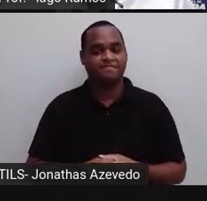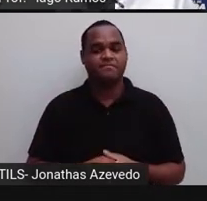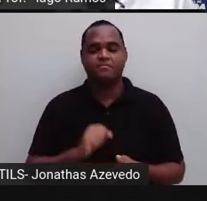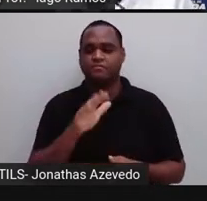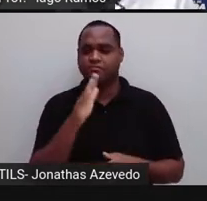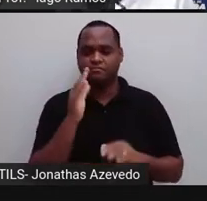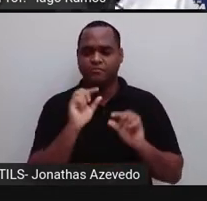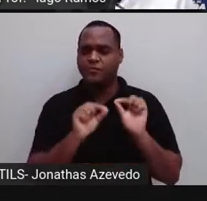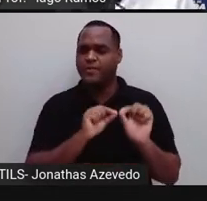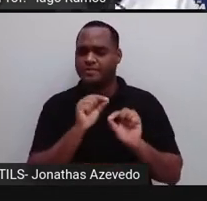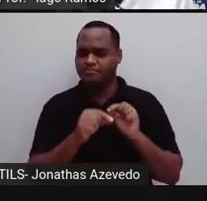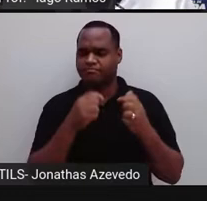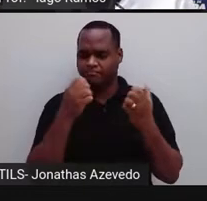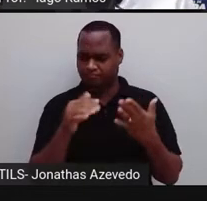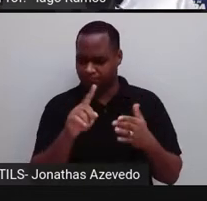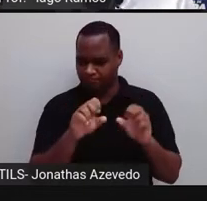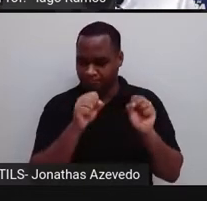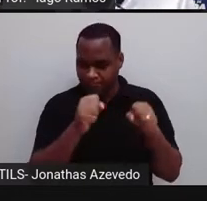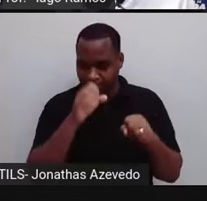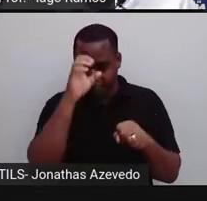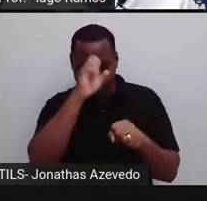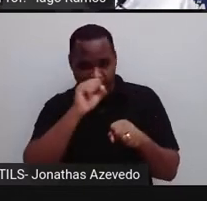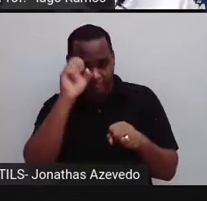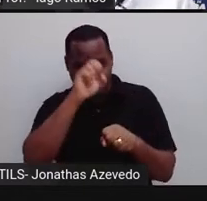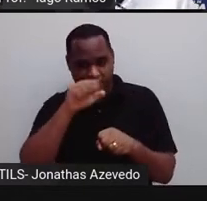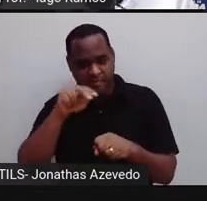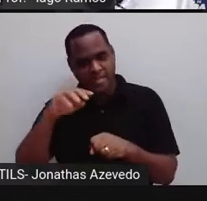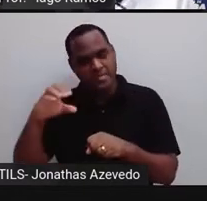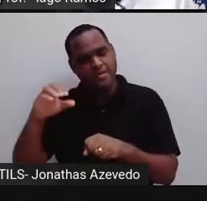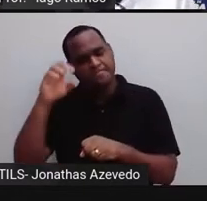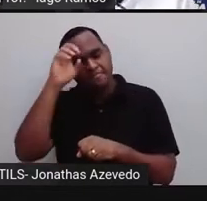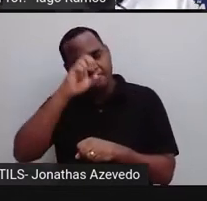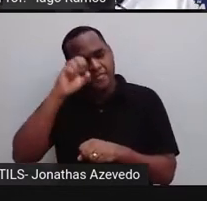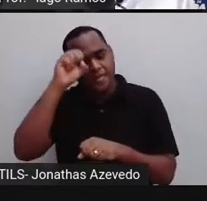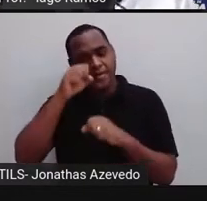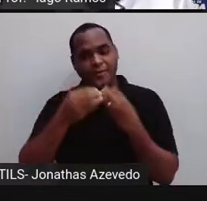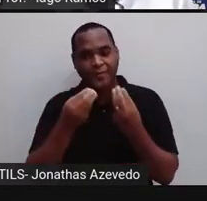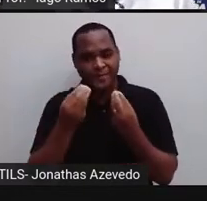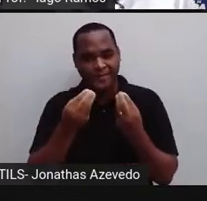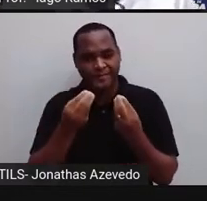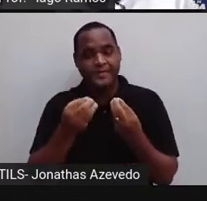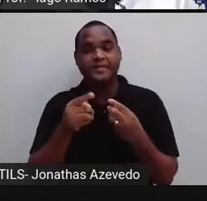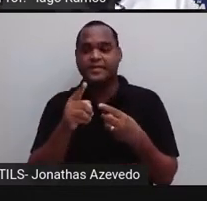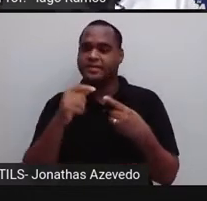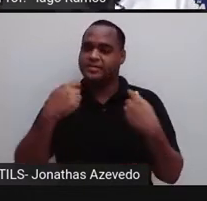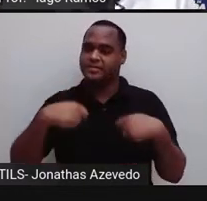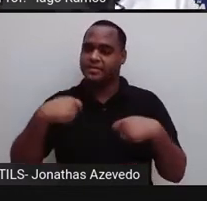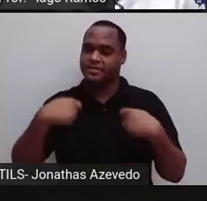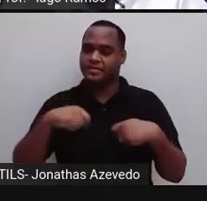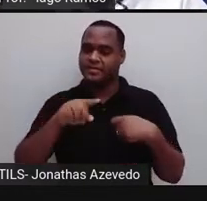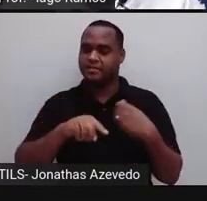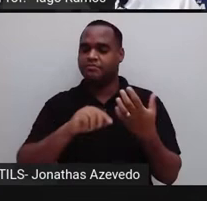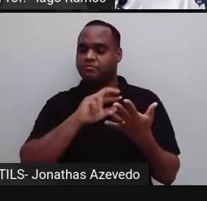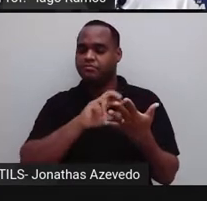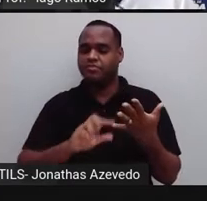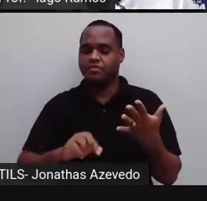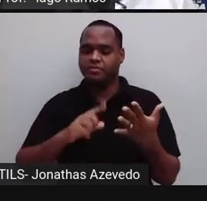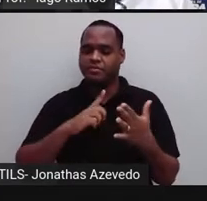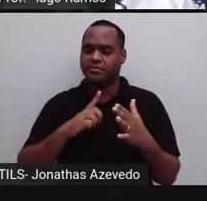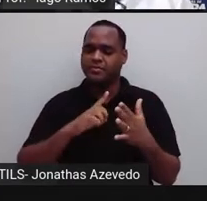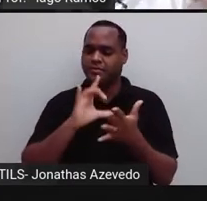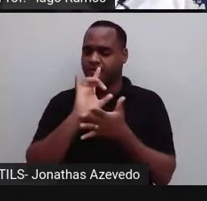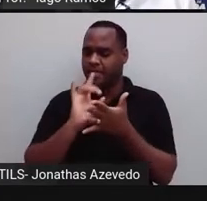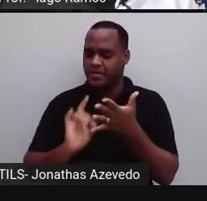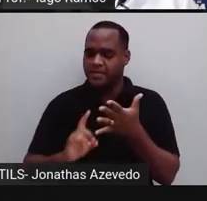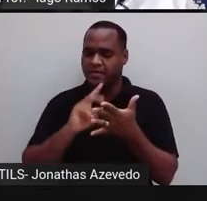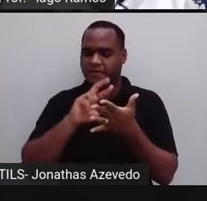que para aprender essa coisa da Notação Científica, a gente precisa de coisas que a gente já